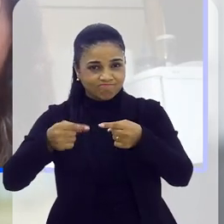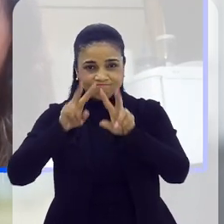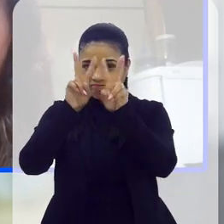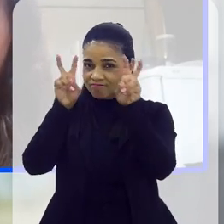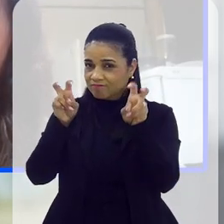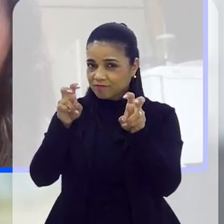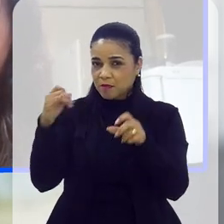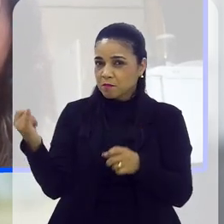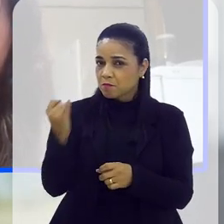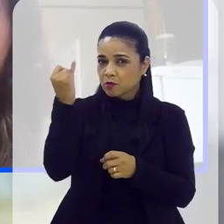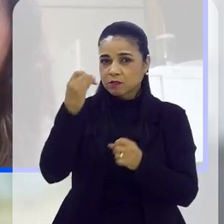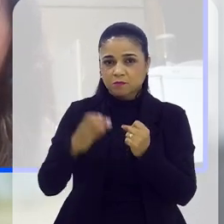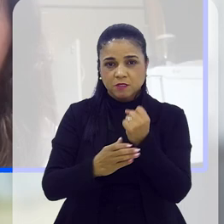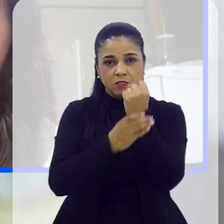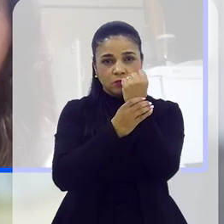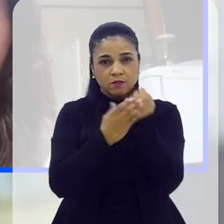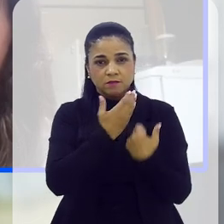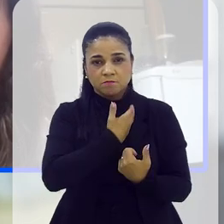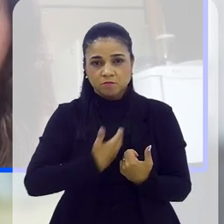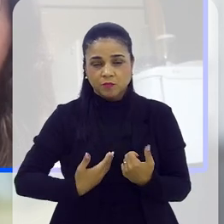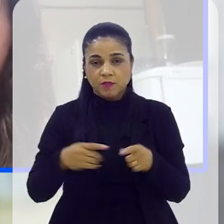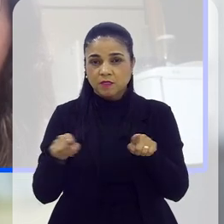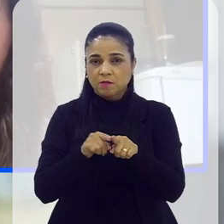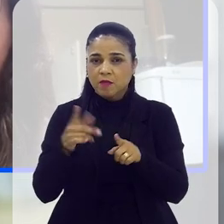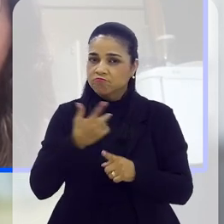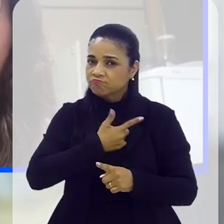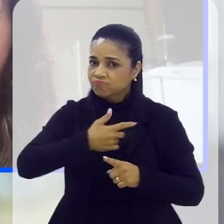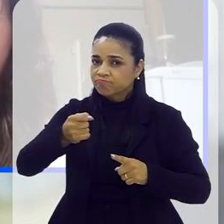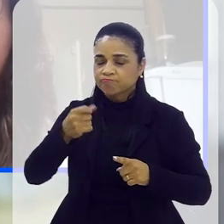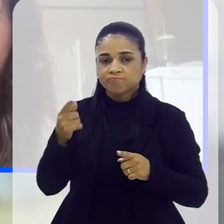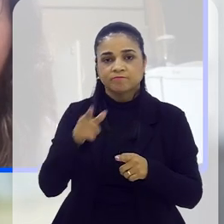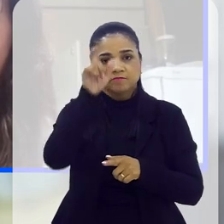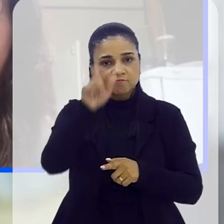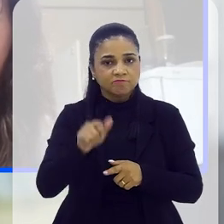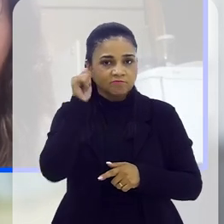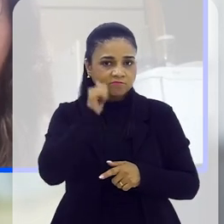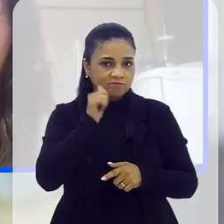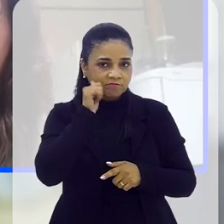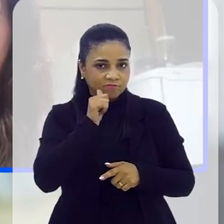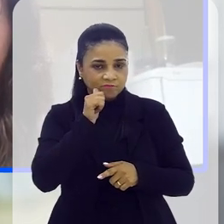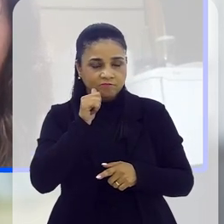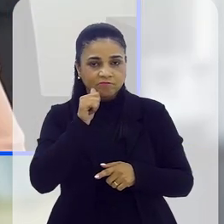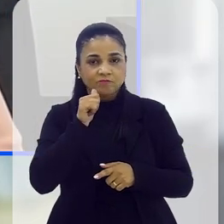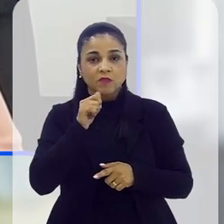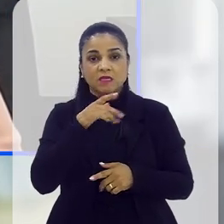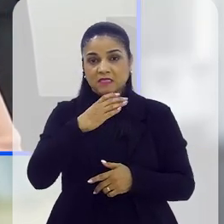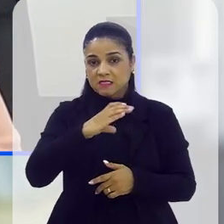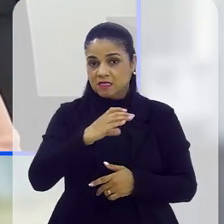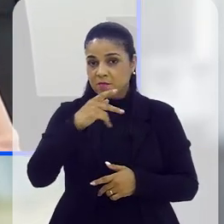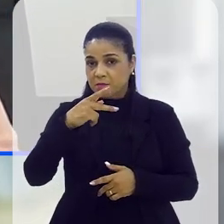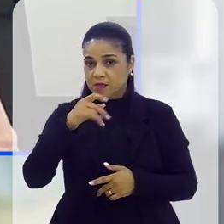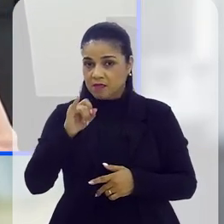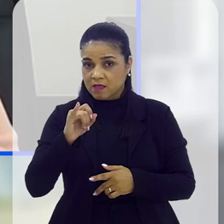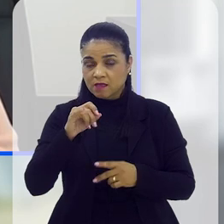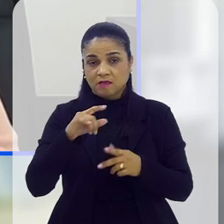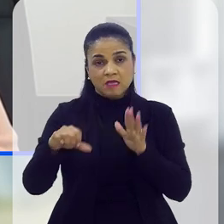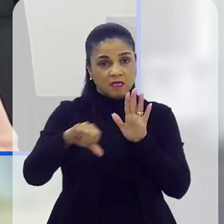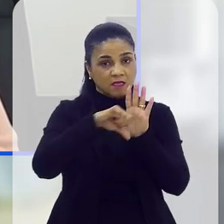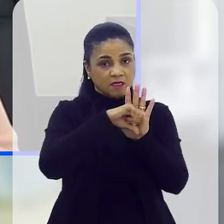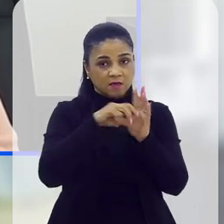relevantes para a segurança pública e também para a conquista de direitos das mulheres. A CPI dos crimes